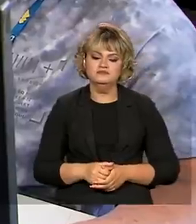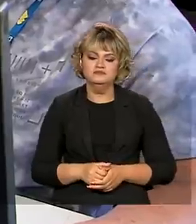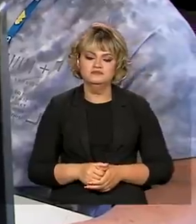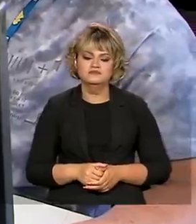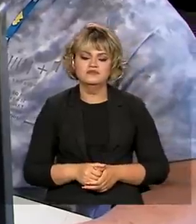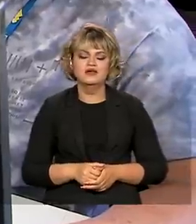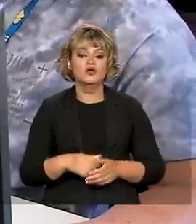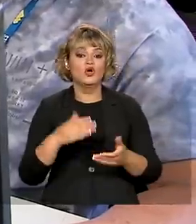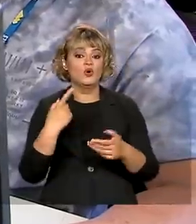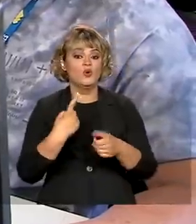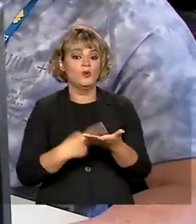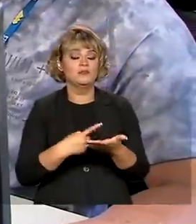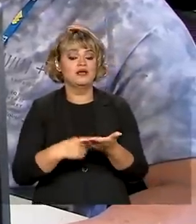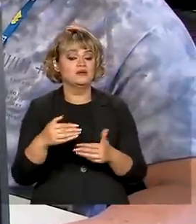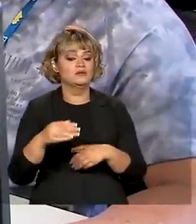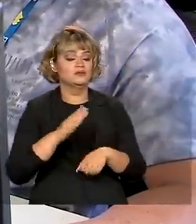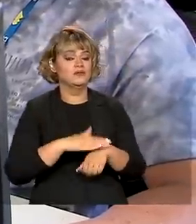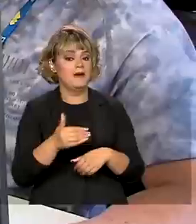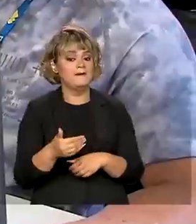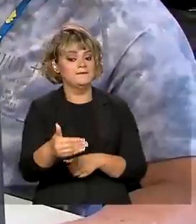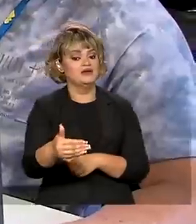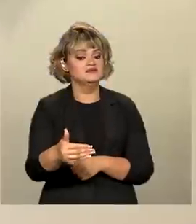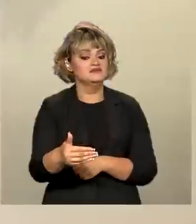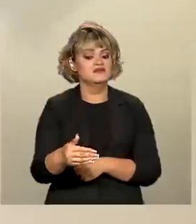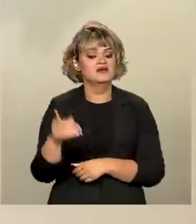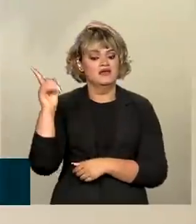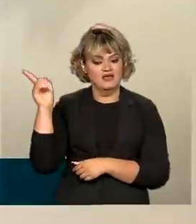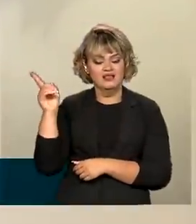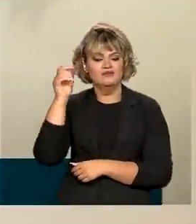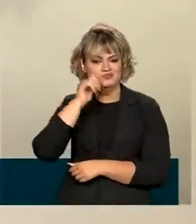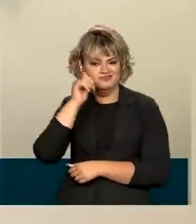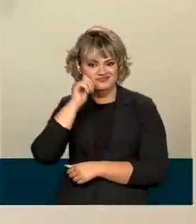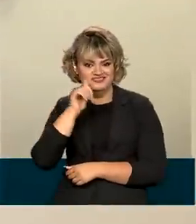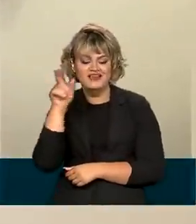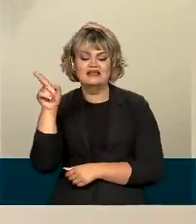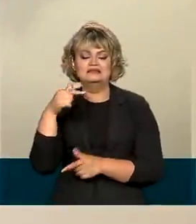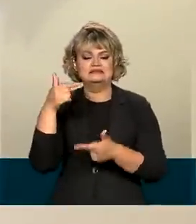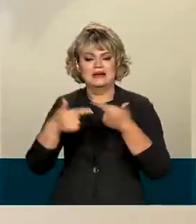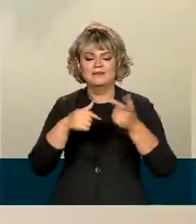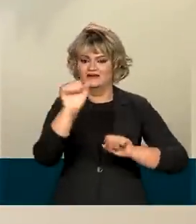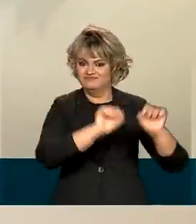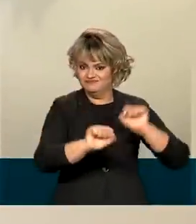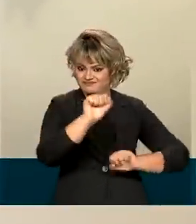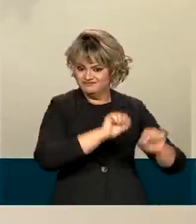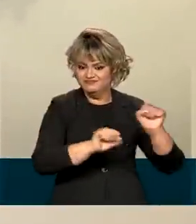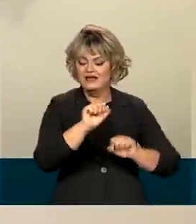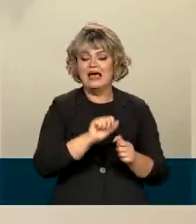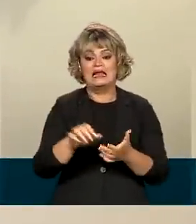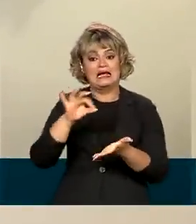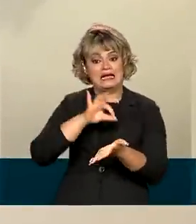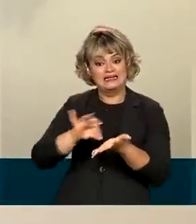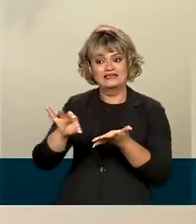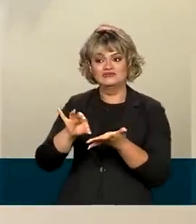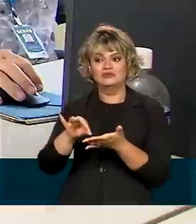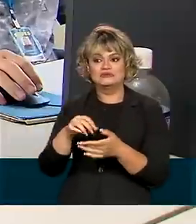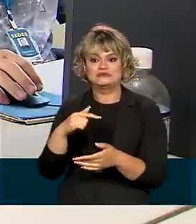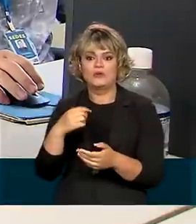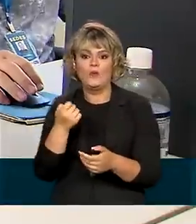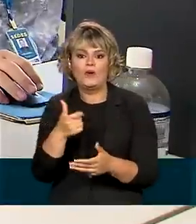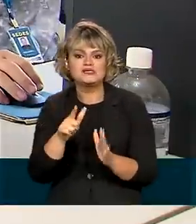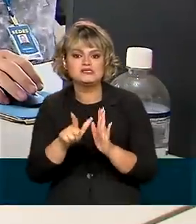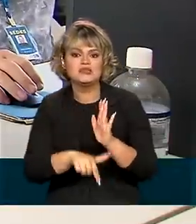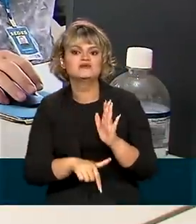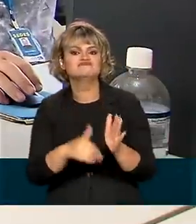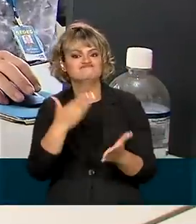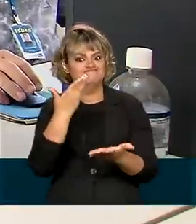A prorrogação do prazo foi um benefício para a Lei de Anne. A diarista deixou o recadastramento para a última hora e